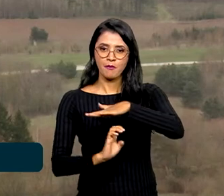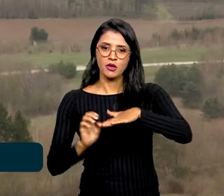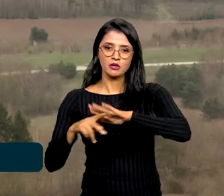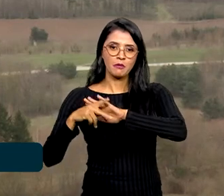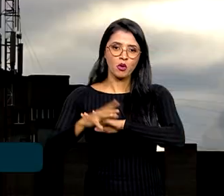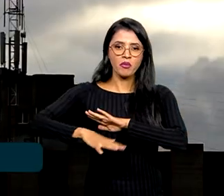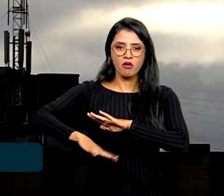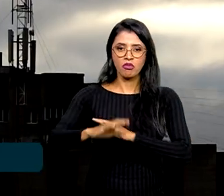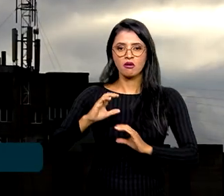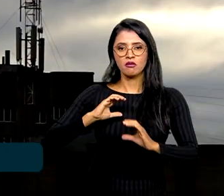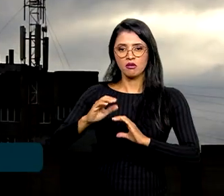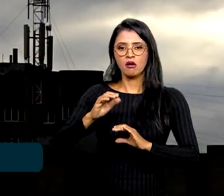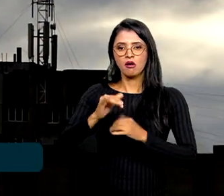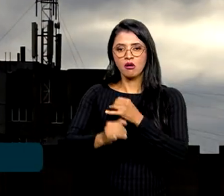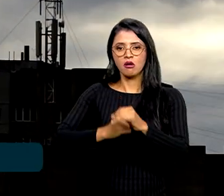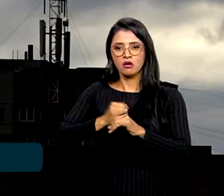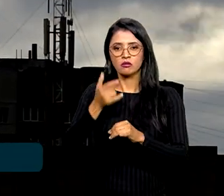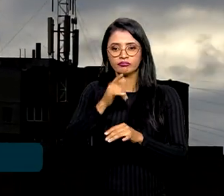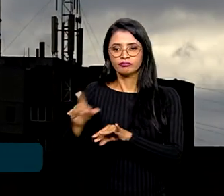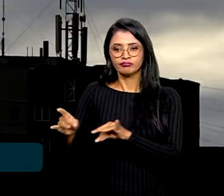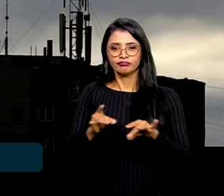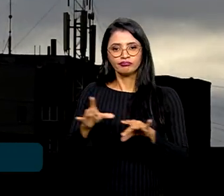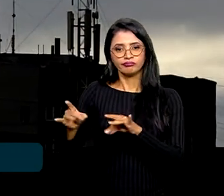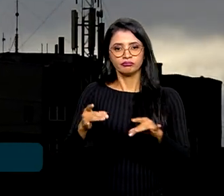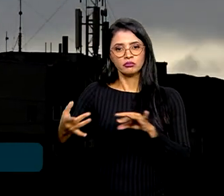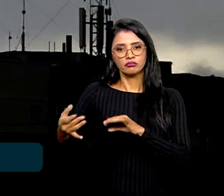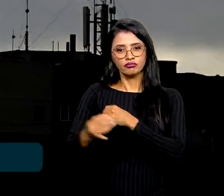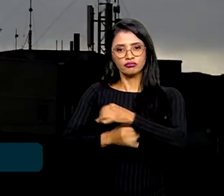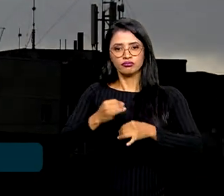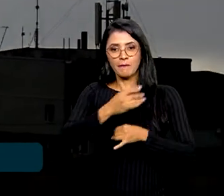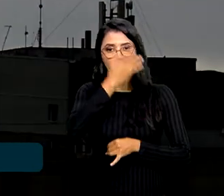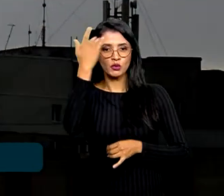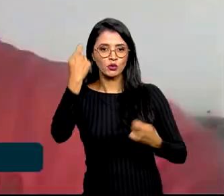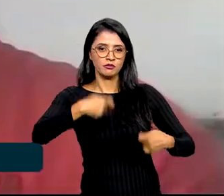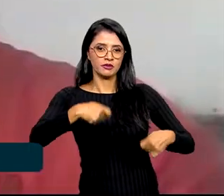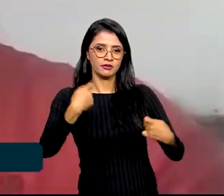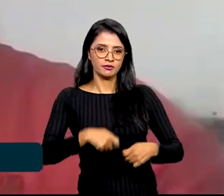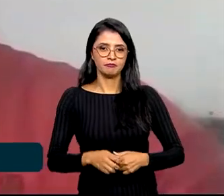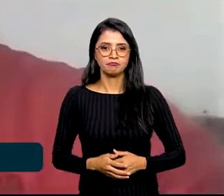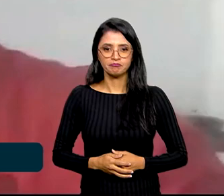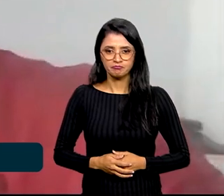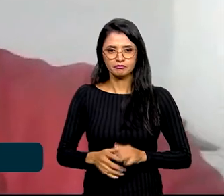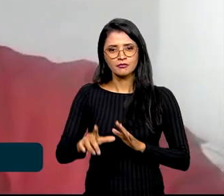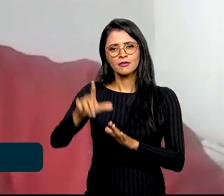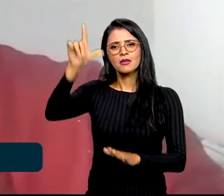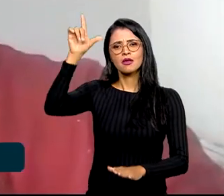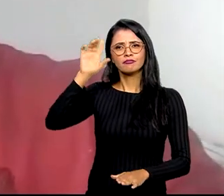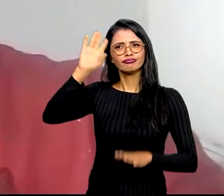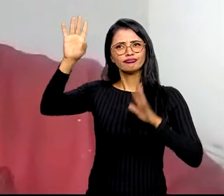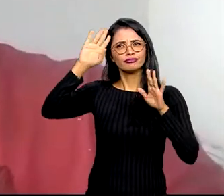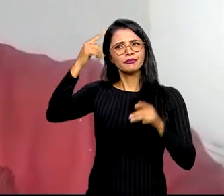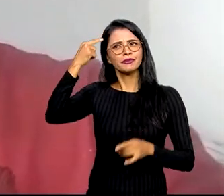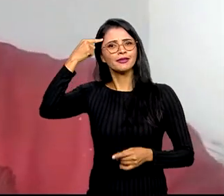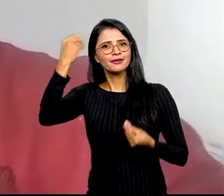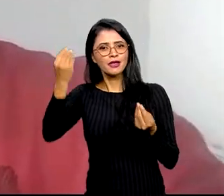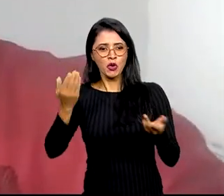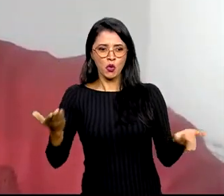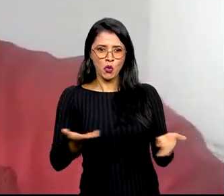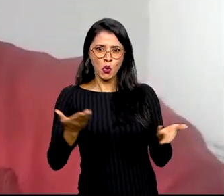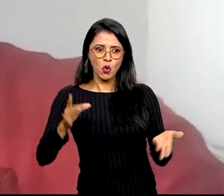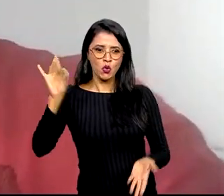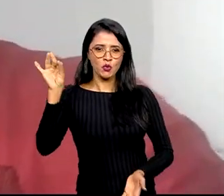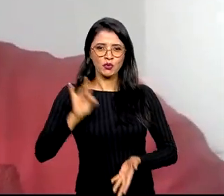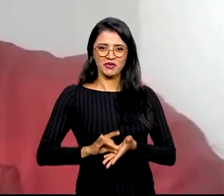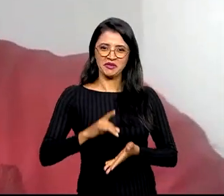telecomunicações levem a conectividade a quem precisa. Antigamente era um sonho para todos e hoje está se